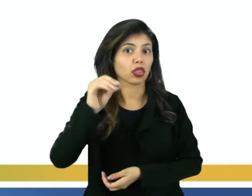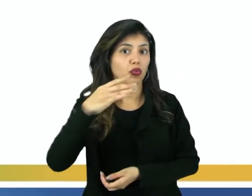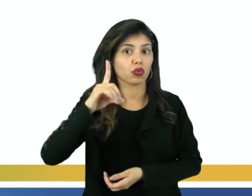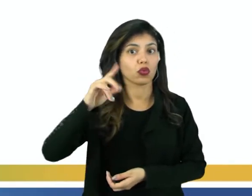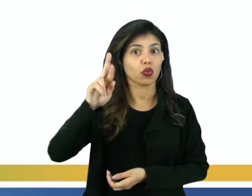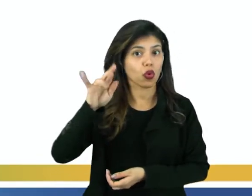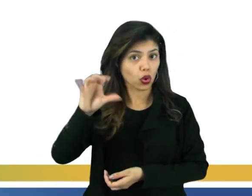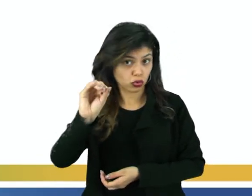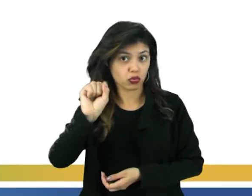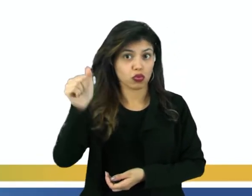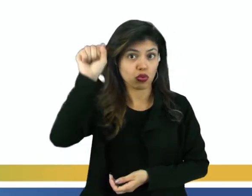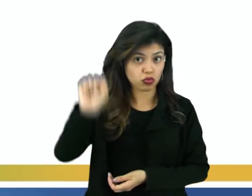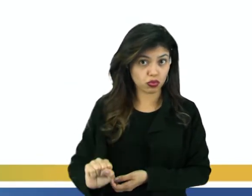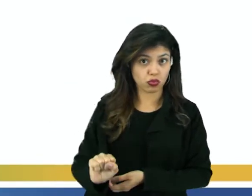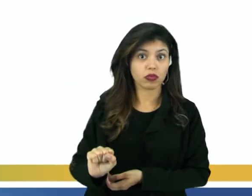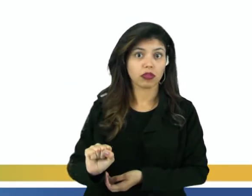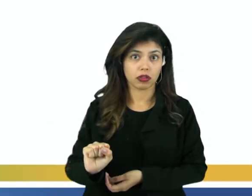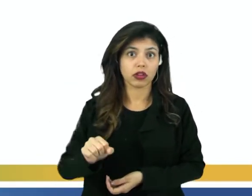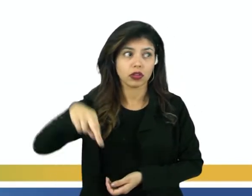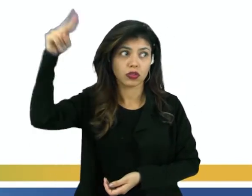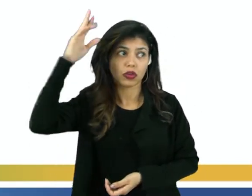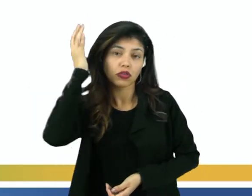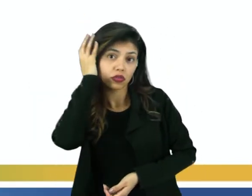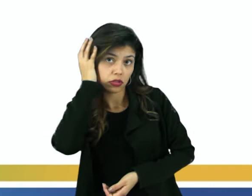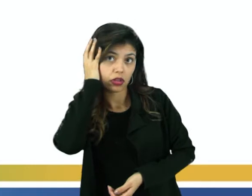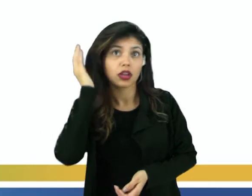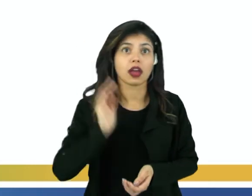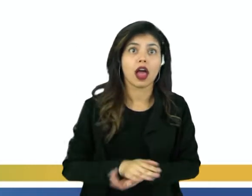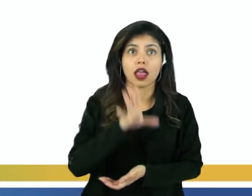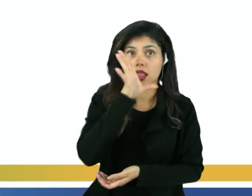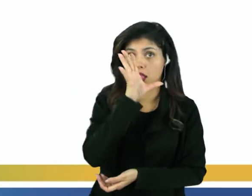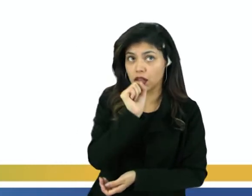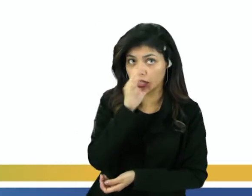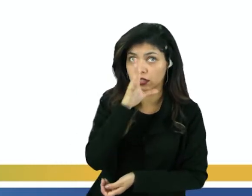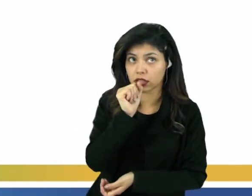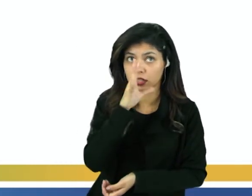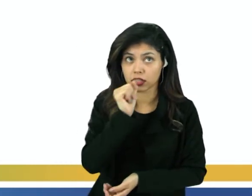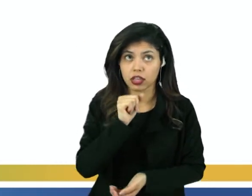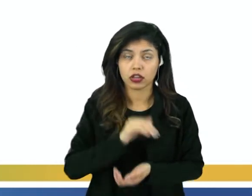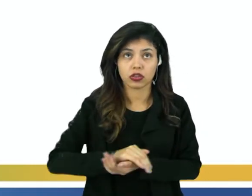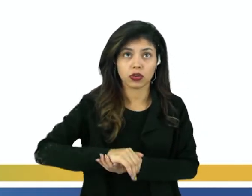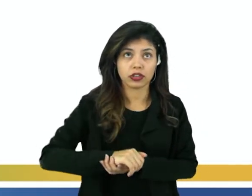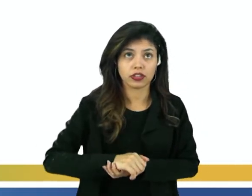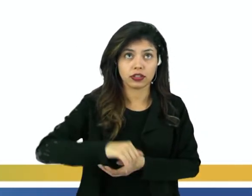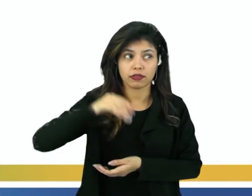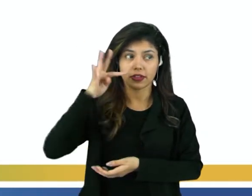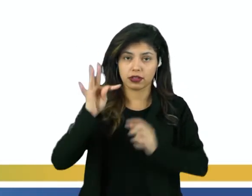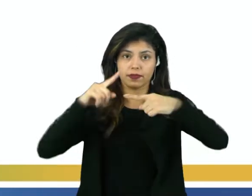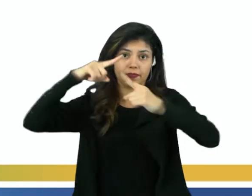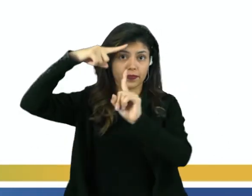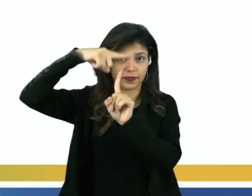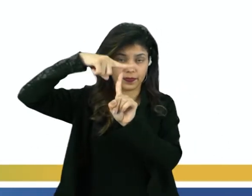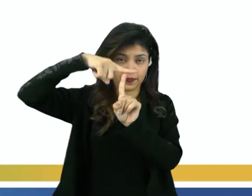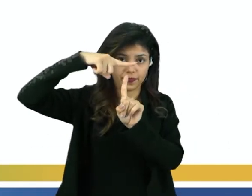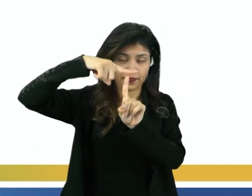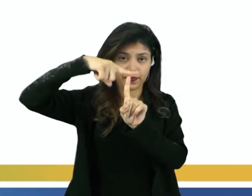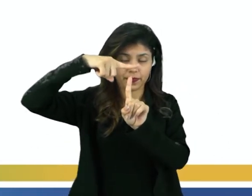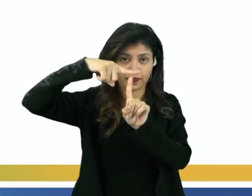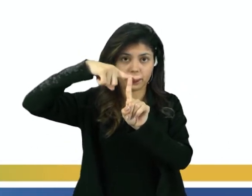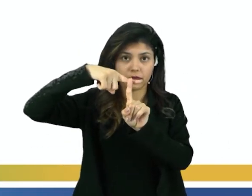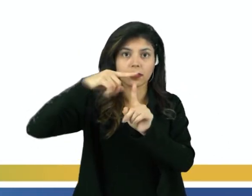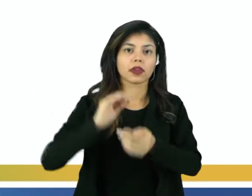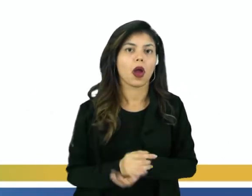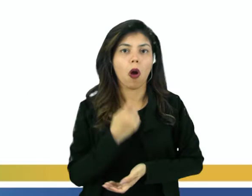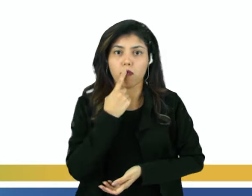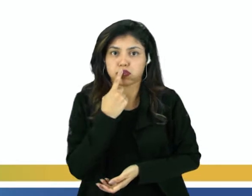Sul. E na parte de laranja, a do Tocantins, que também é uma bacia que está próximo a